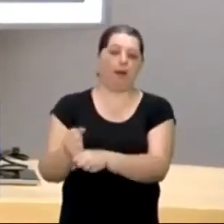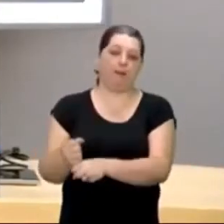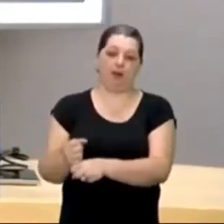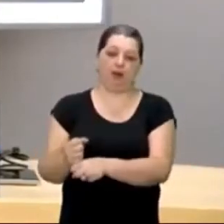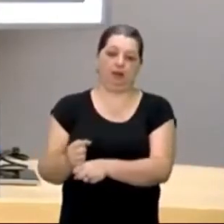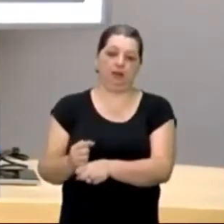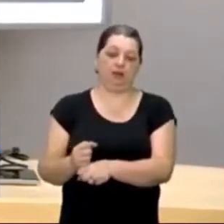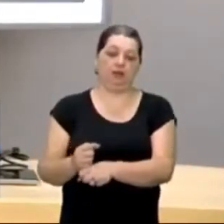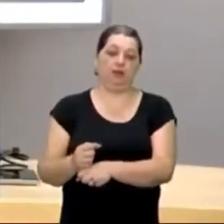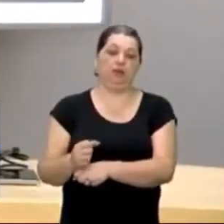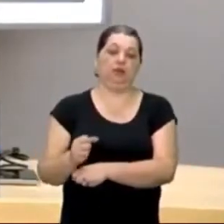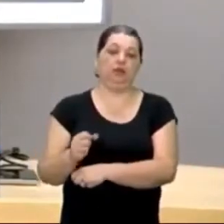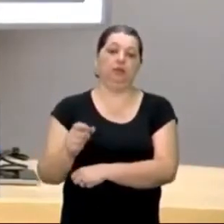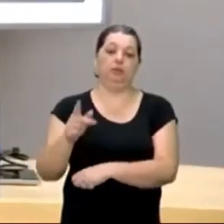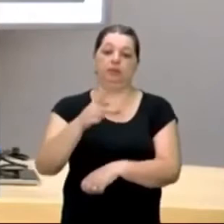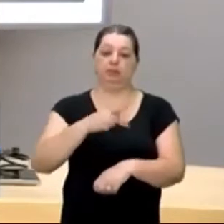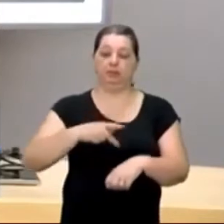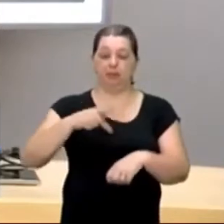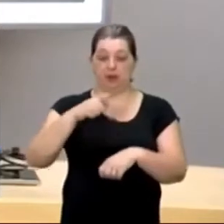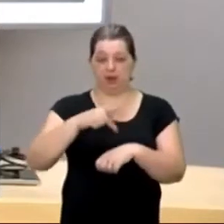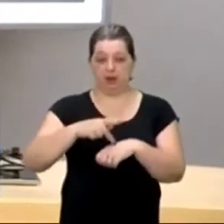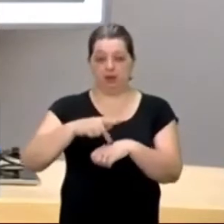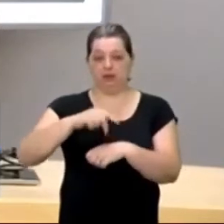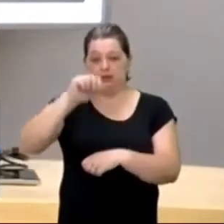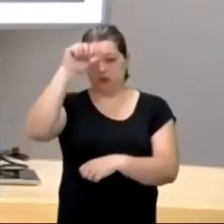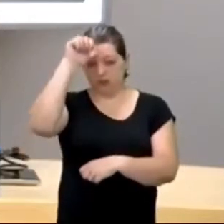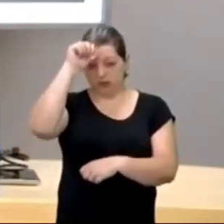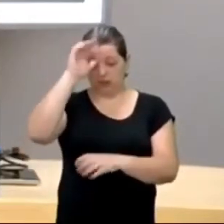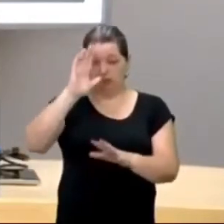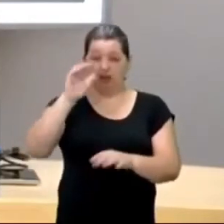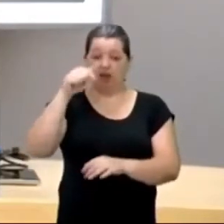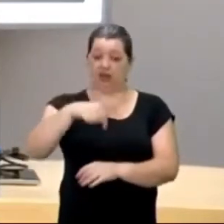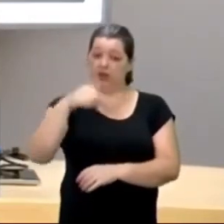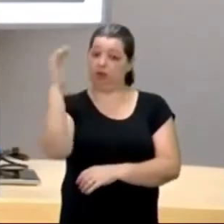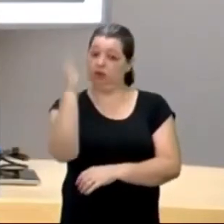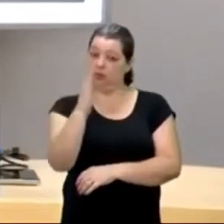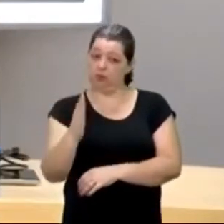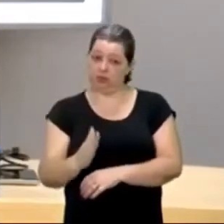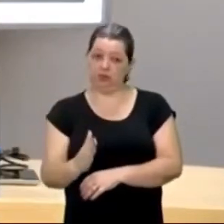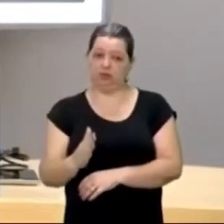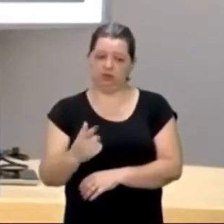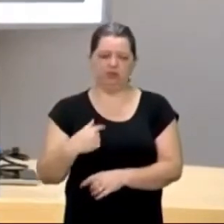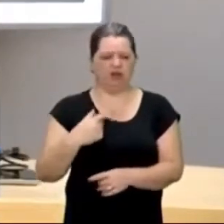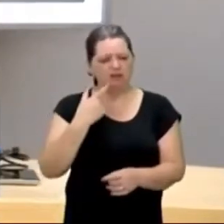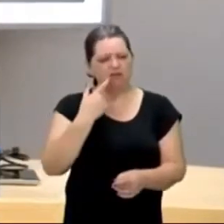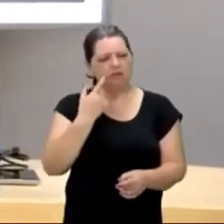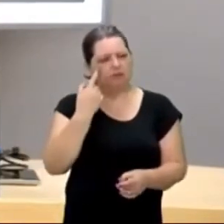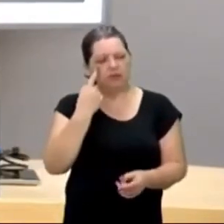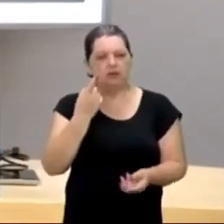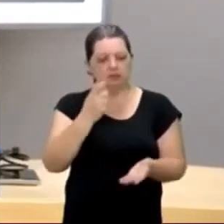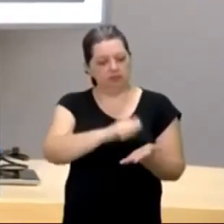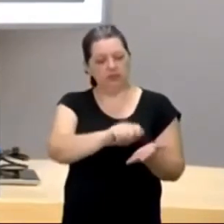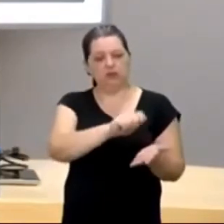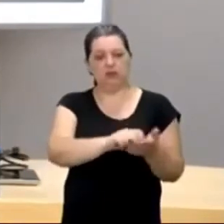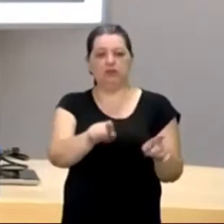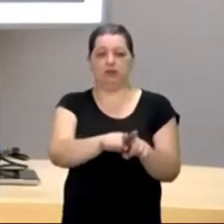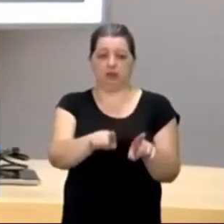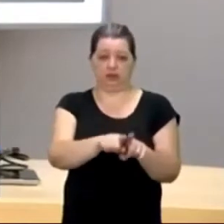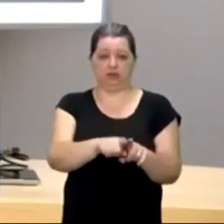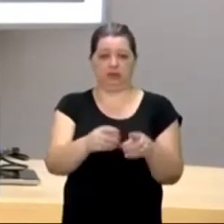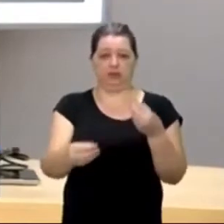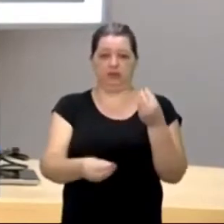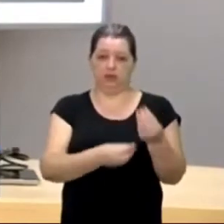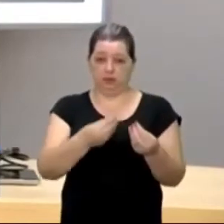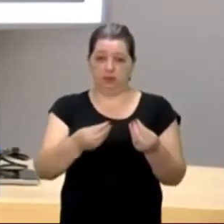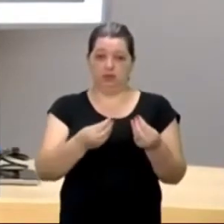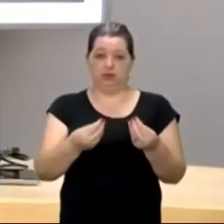lá na Índia, lá, quando chegasse nas Índias, só que aqui no Brasil, ele, ó, vou escrever também, e ele escreve uma carta ao rei Dom Manuel, contando,